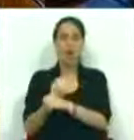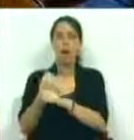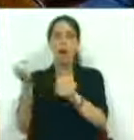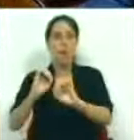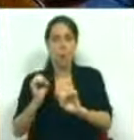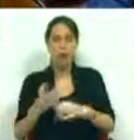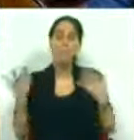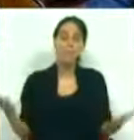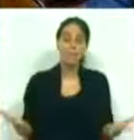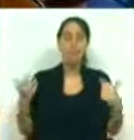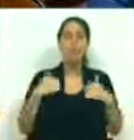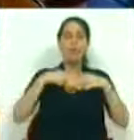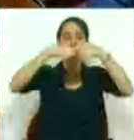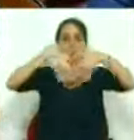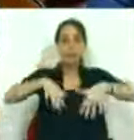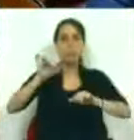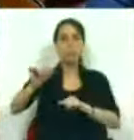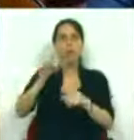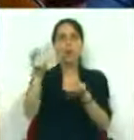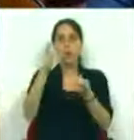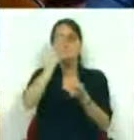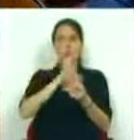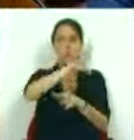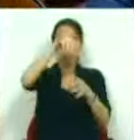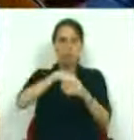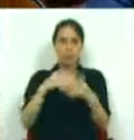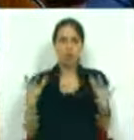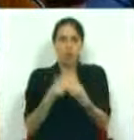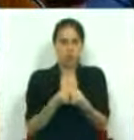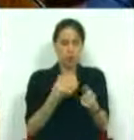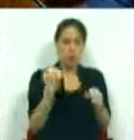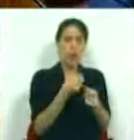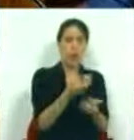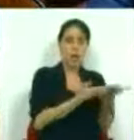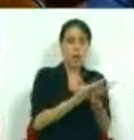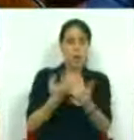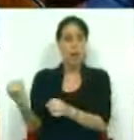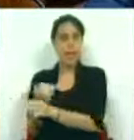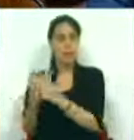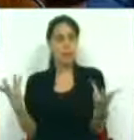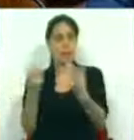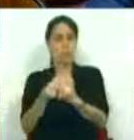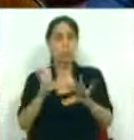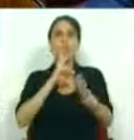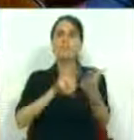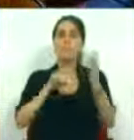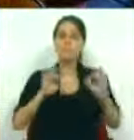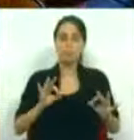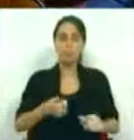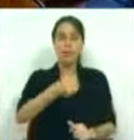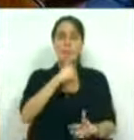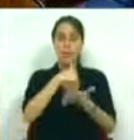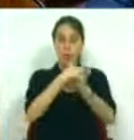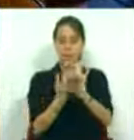emprego. É por isso que a orgânica do Governo, ao juntar a economia e o emprego, é avisada. Sendo certo que as medidas